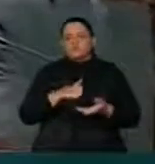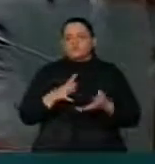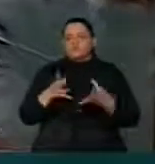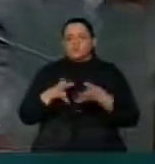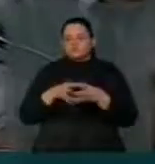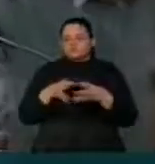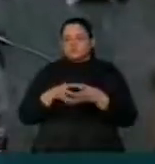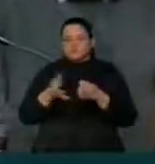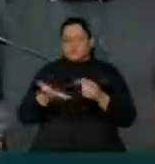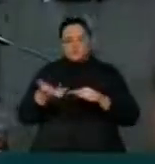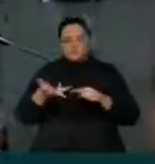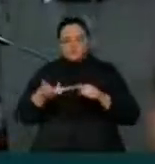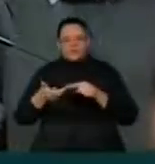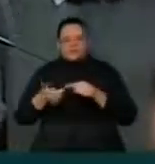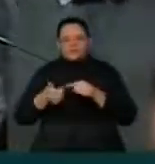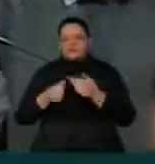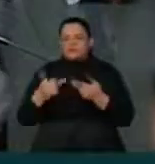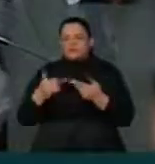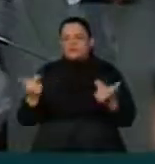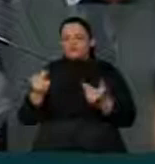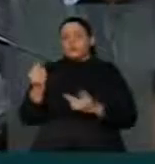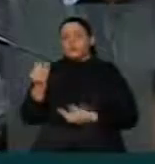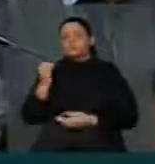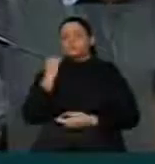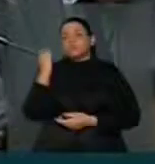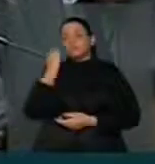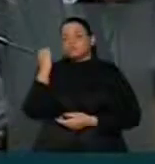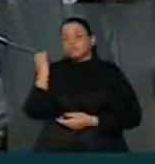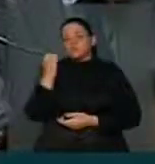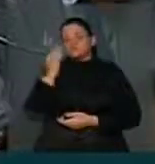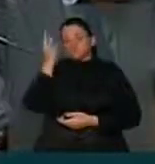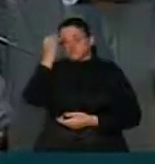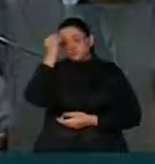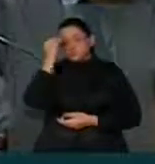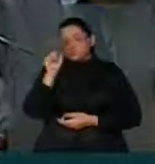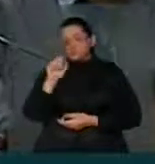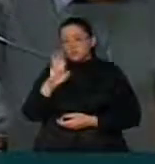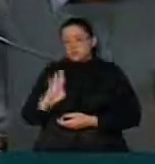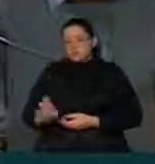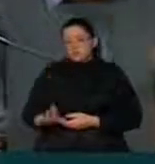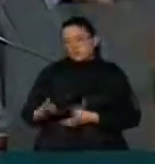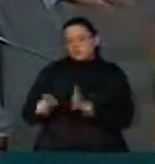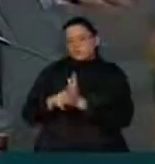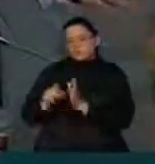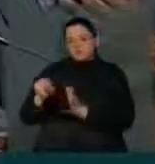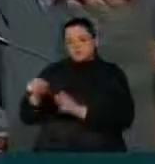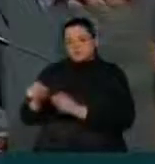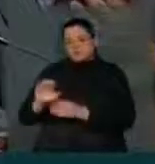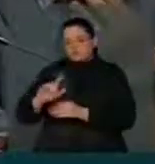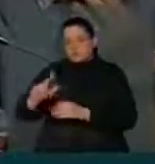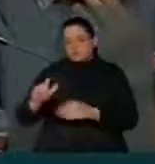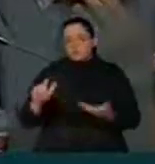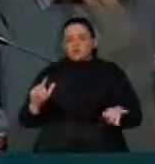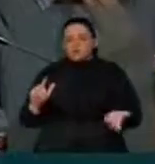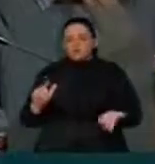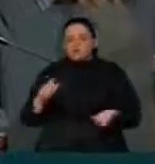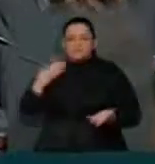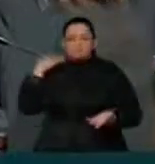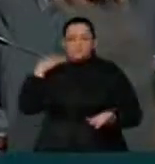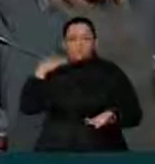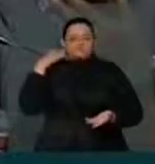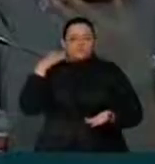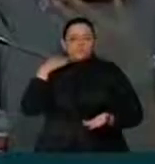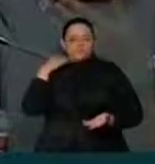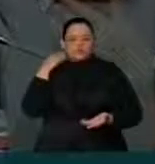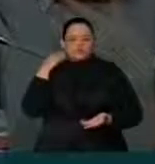exploração dessa atividade, e não podemos deixar de reconhecer central para o Brasil. Obviamente que o banco se